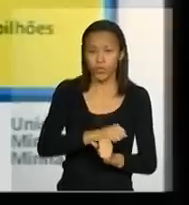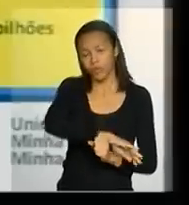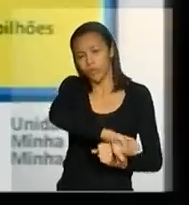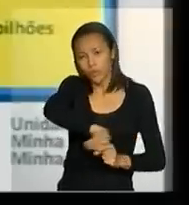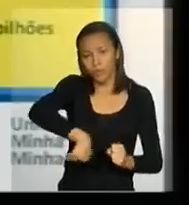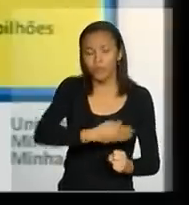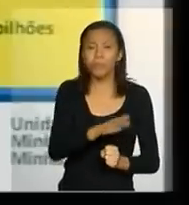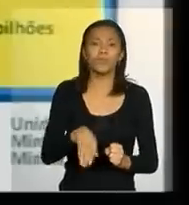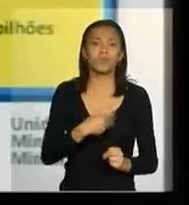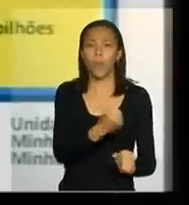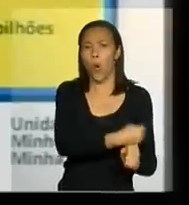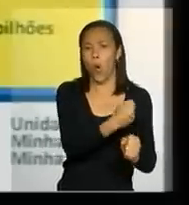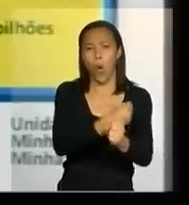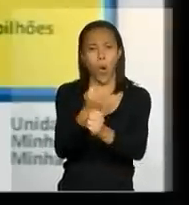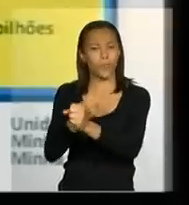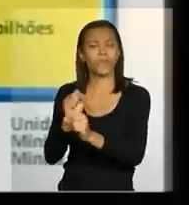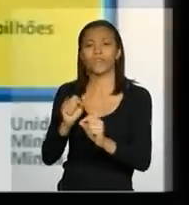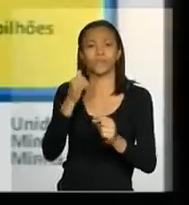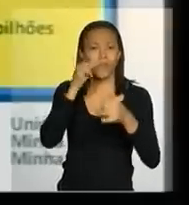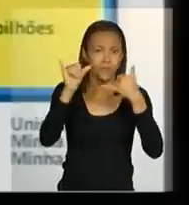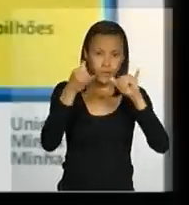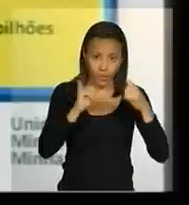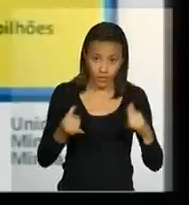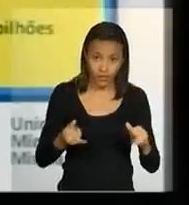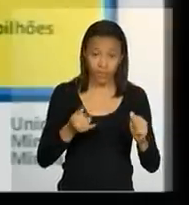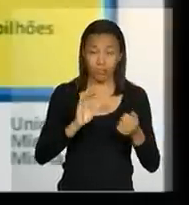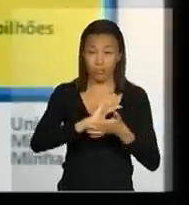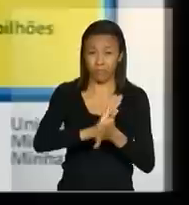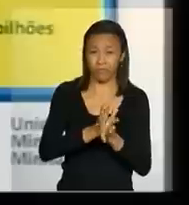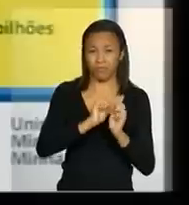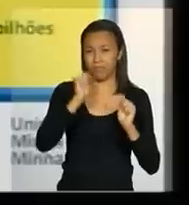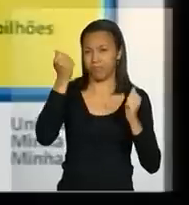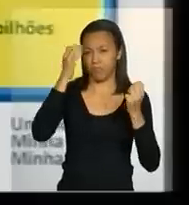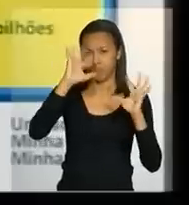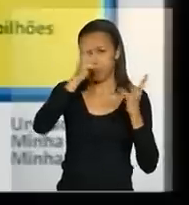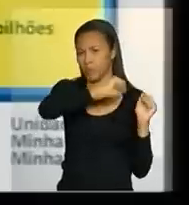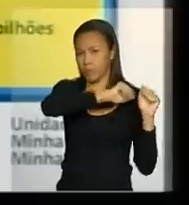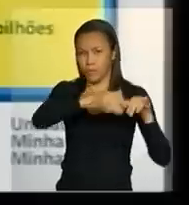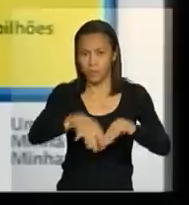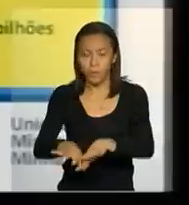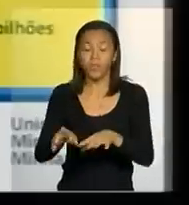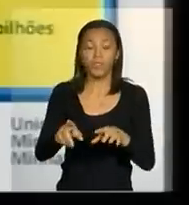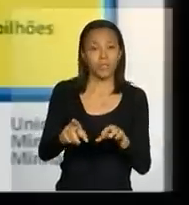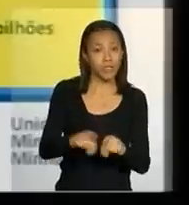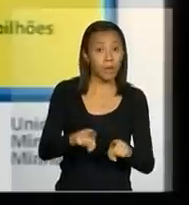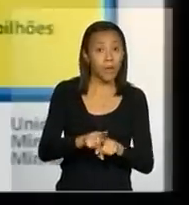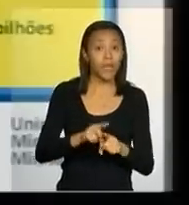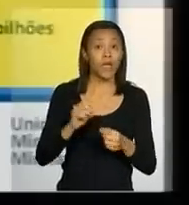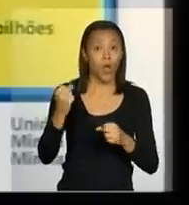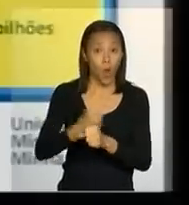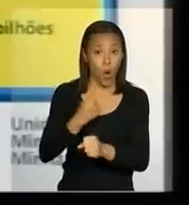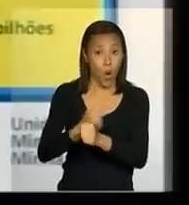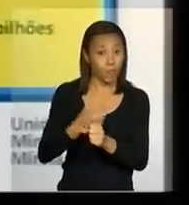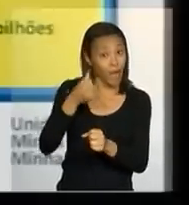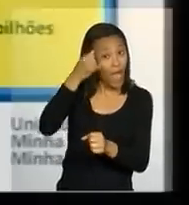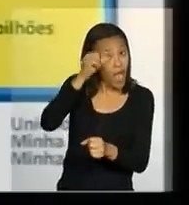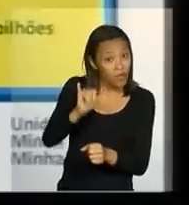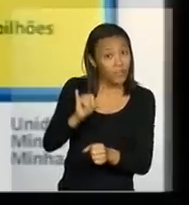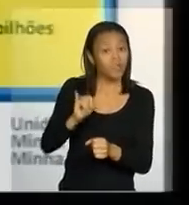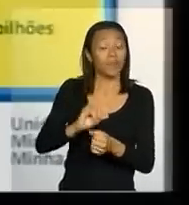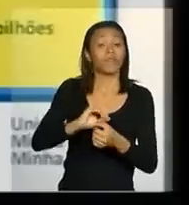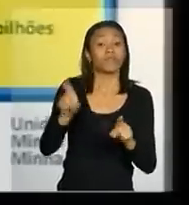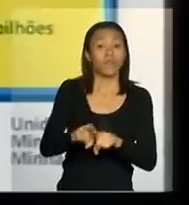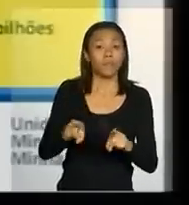a obras de prevenção, a obras de preparação para a ocorrência de eventos